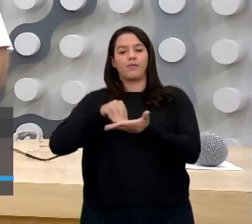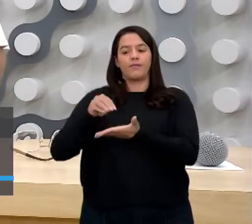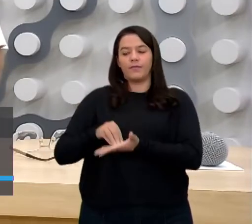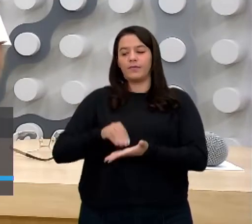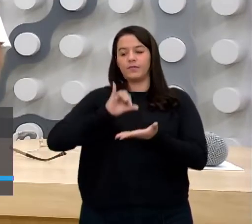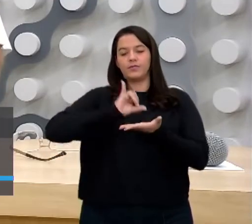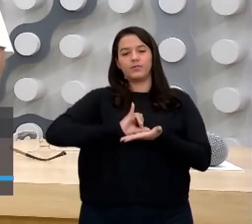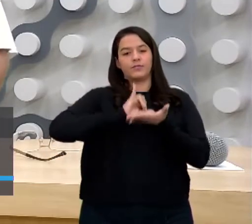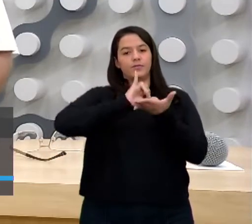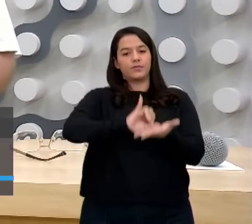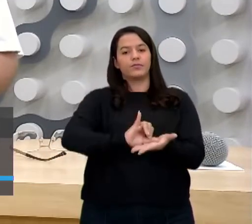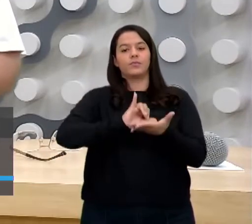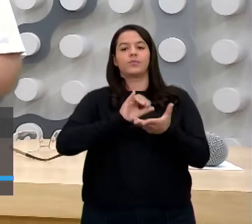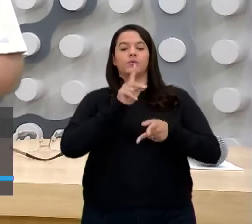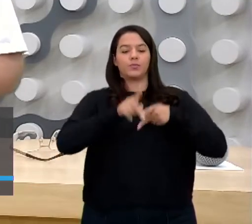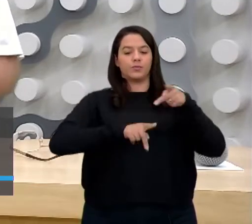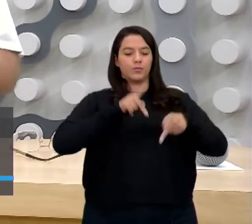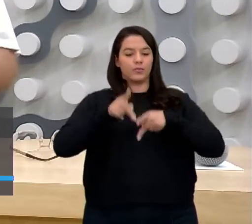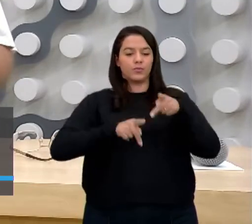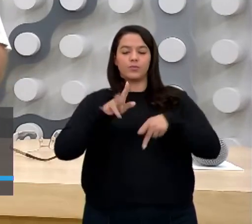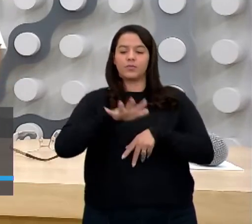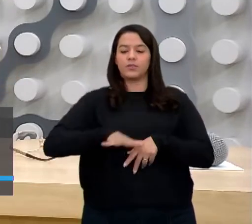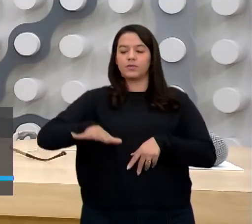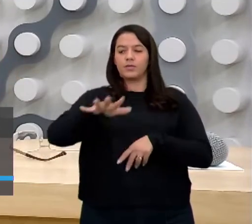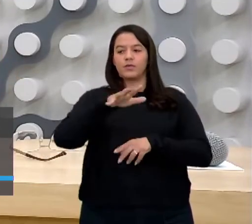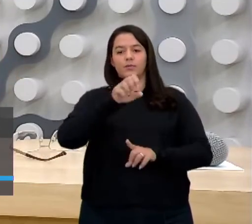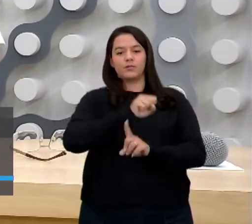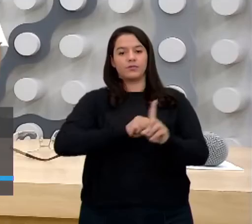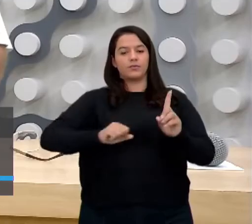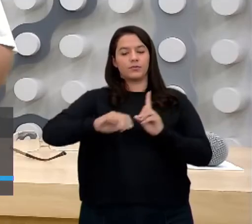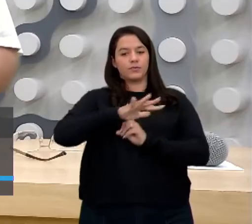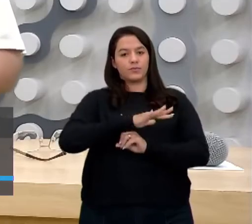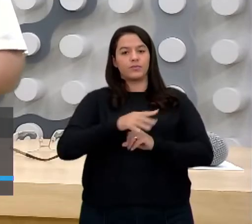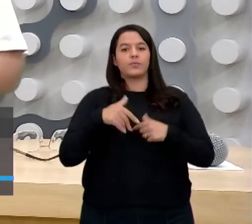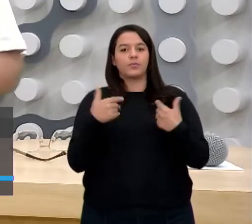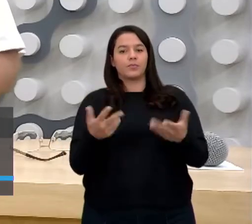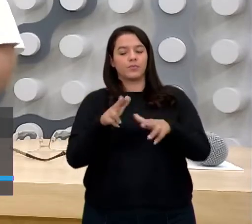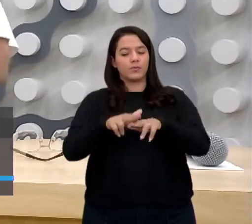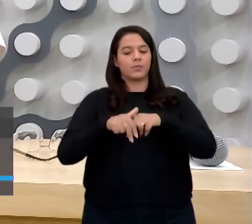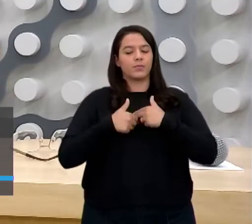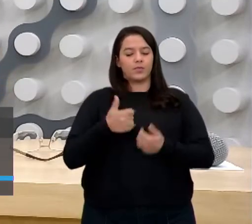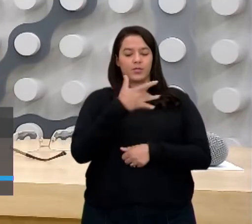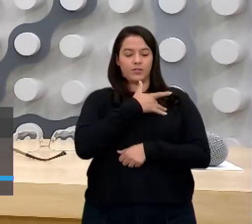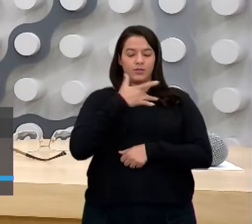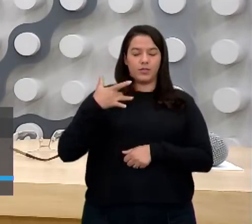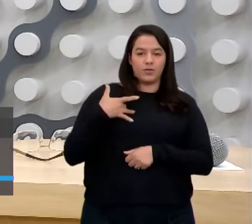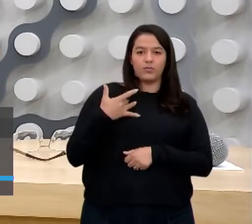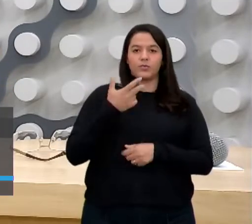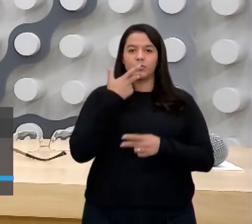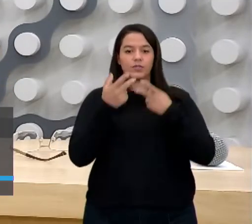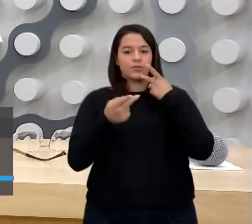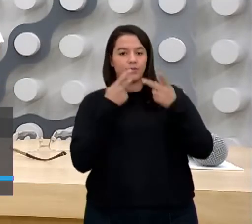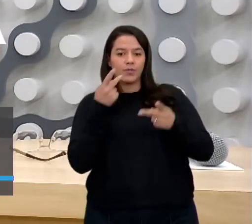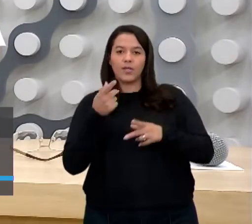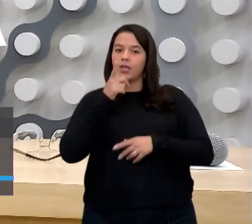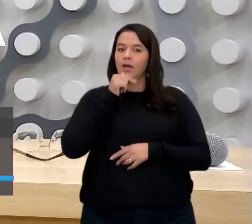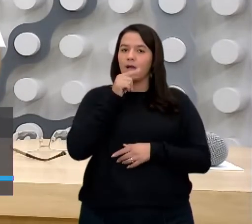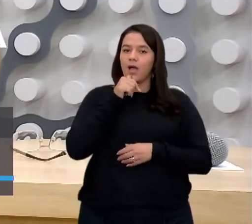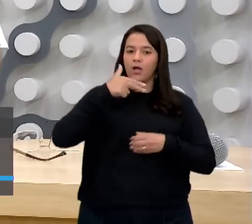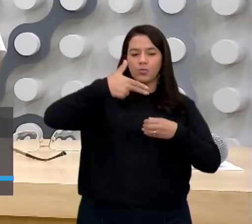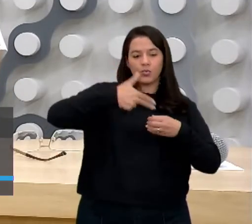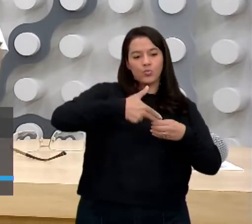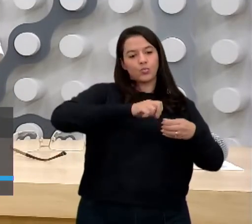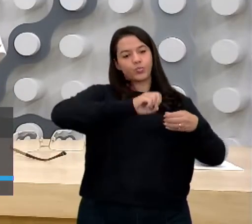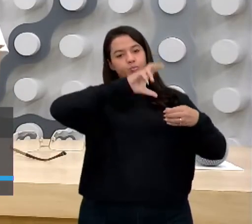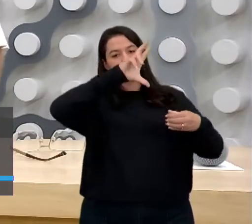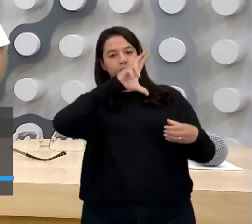público em áreas sociais, principalmente quando a gente fala em saúde, em abastecimento de água, toda essa